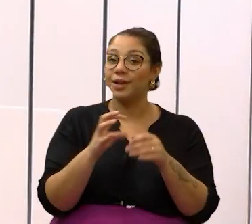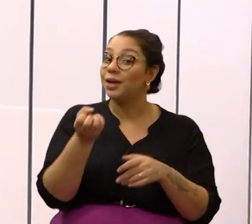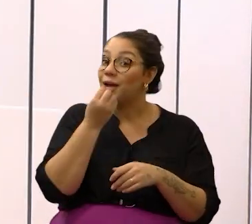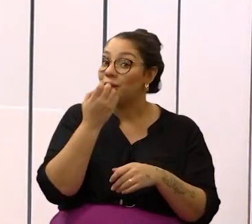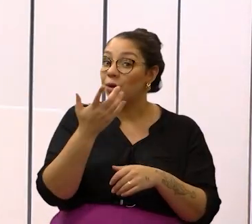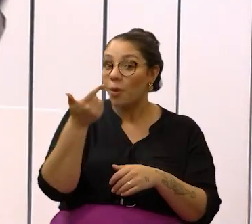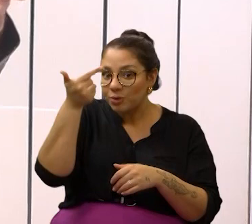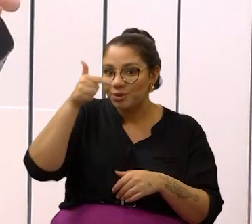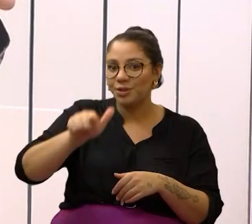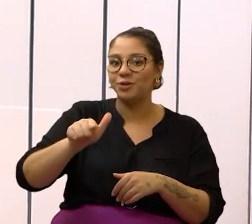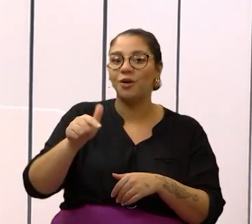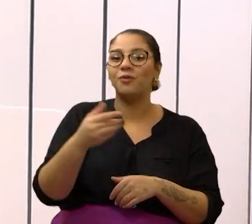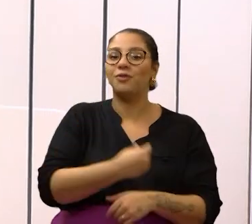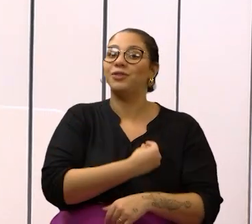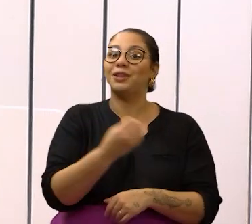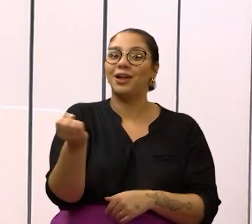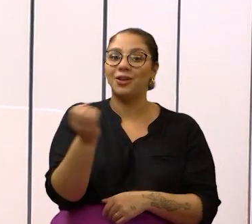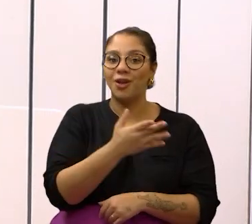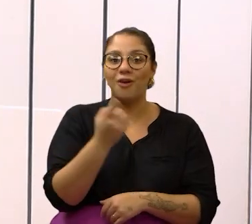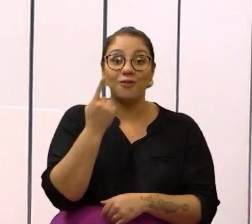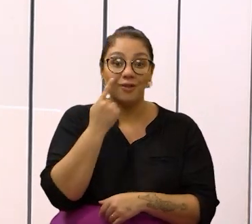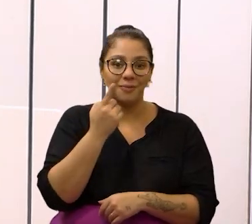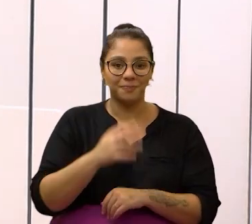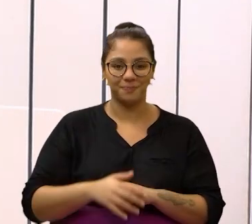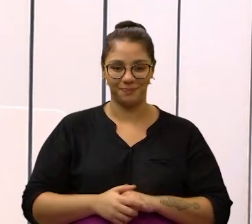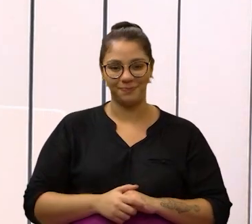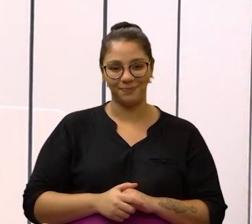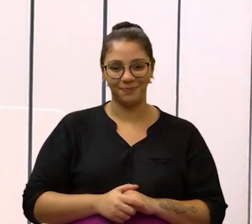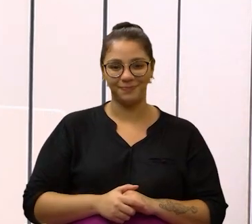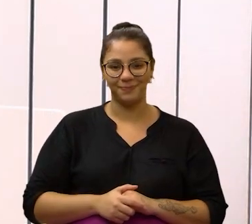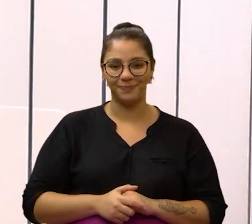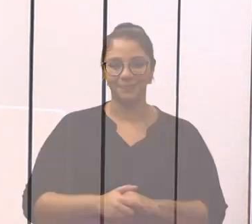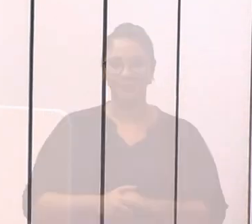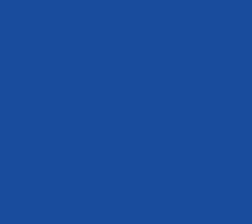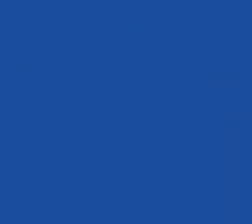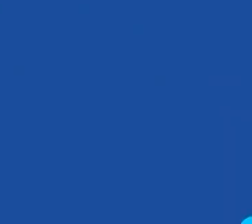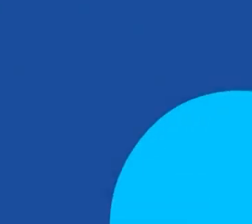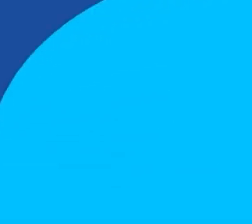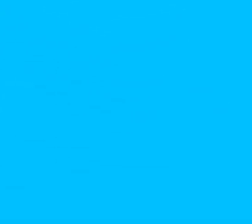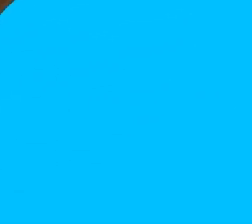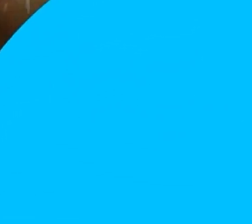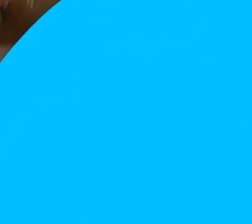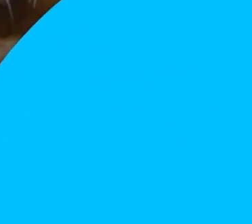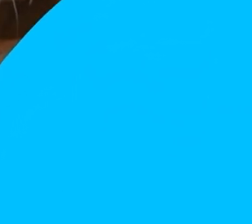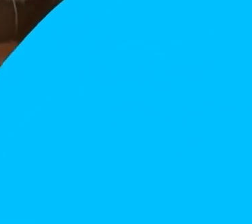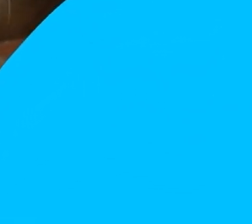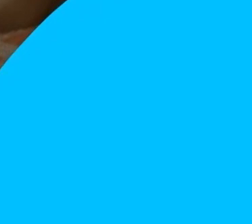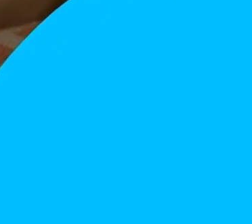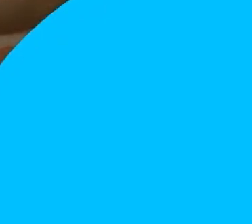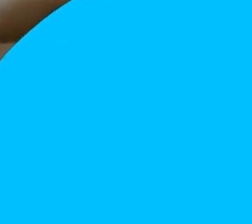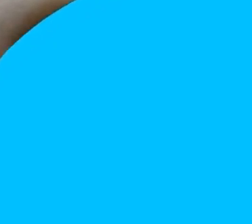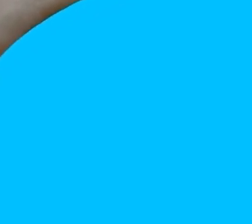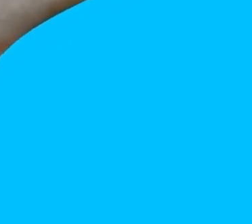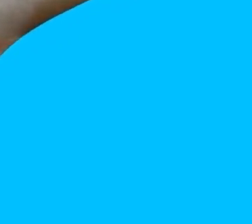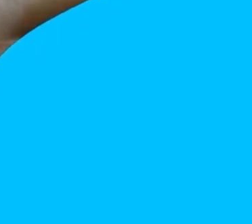uma chance de uma vida nova para algum deles? Confira. Música Música